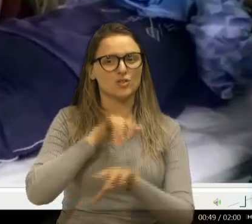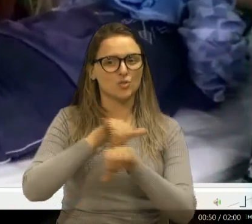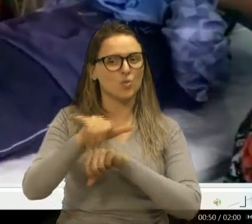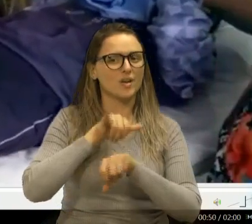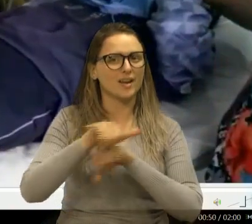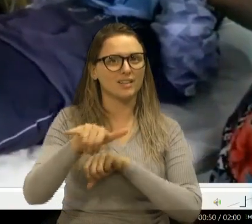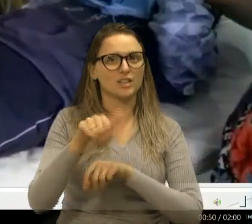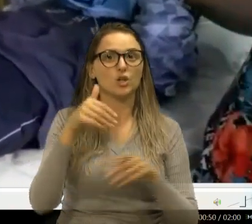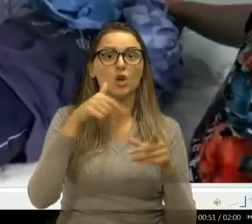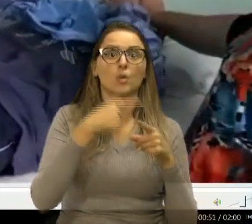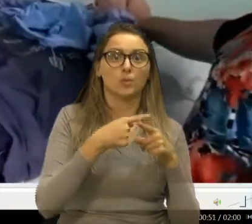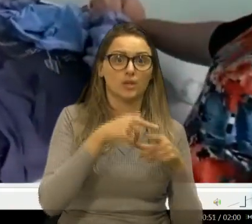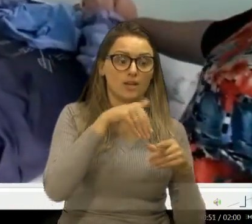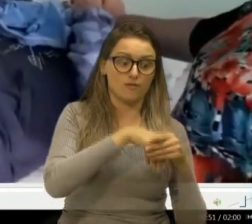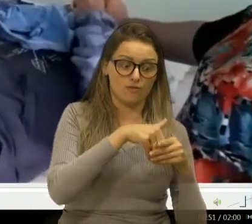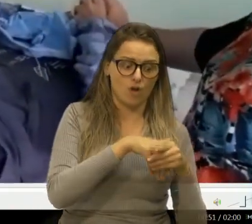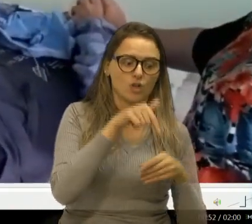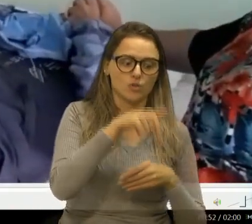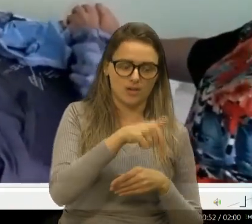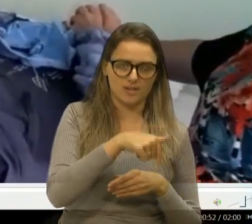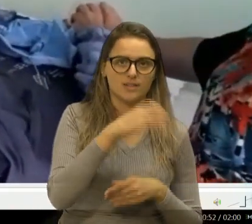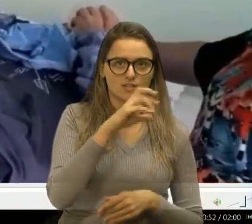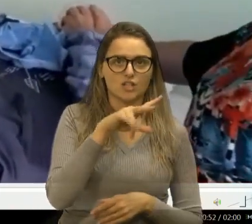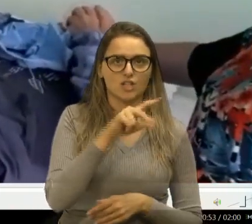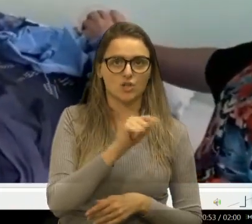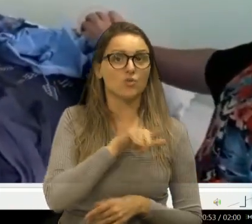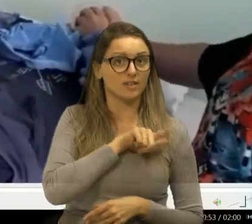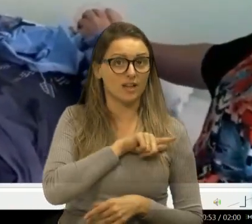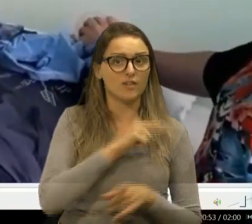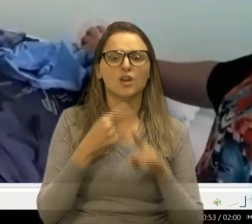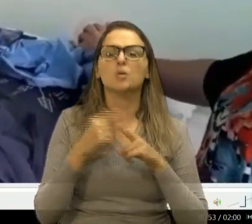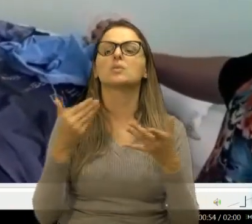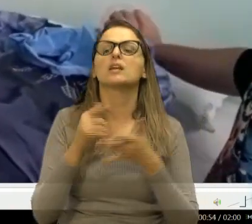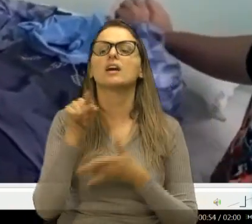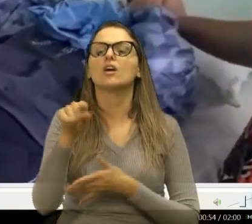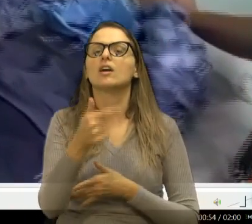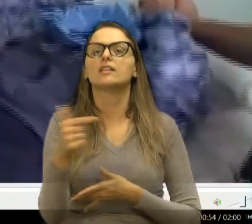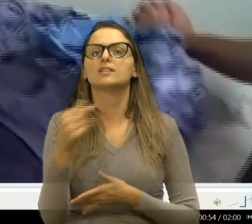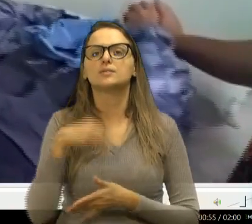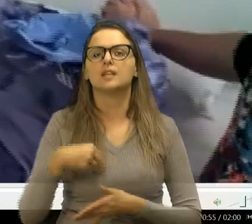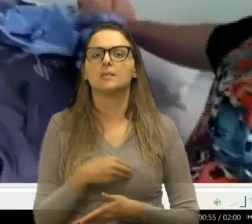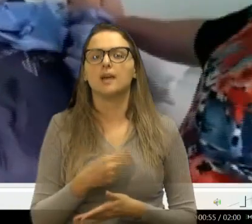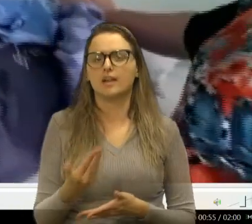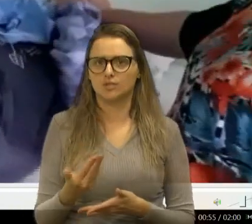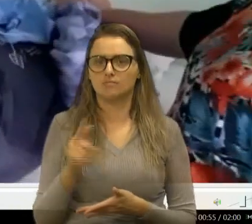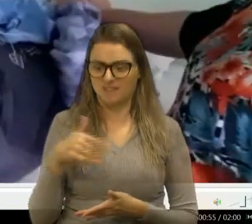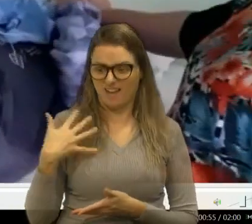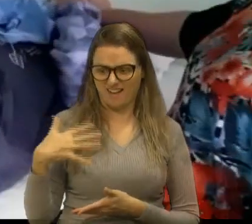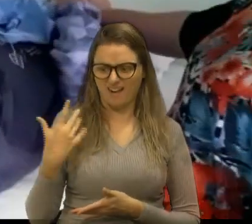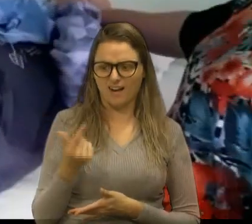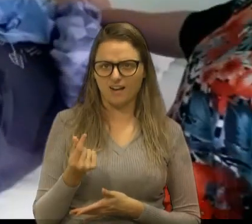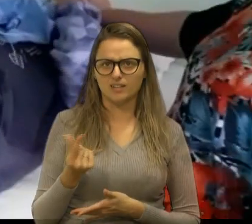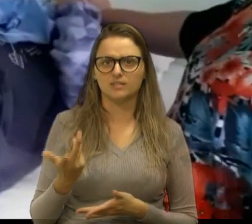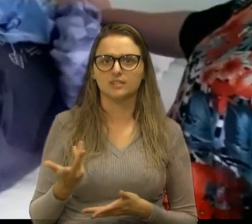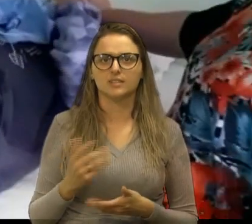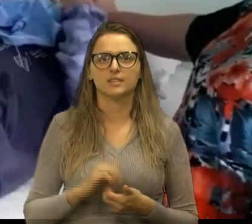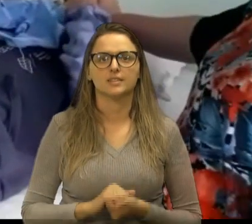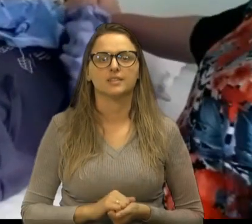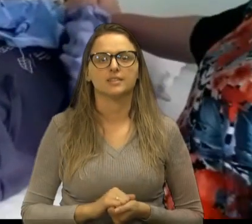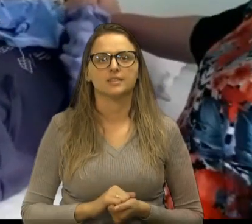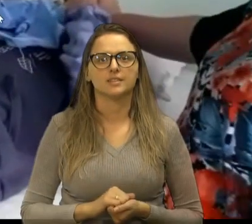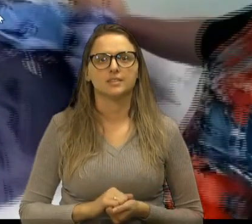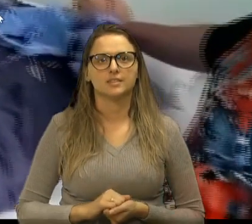porque voto daqui foi bastante, né? E agora, por que não pode mandar um médico para cá? Custa muito caro isso? Bom,